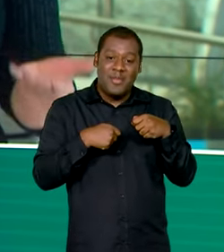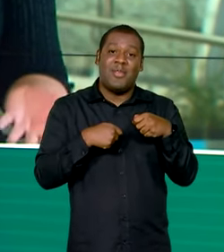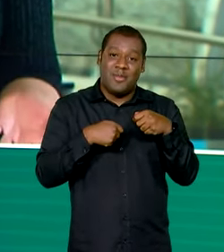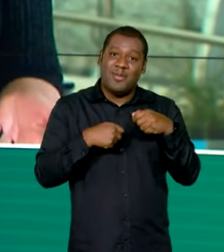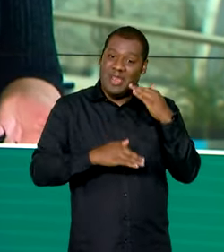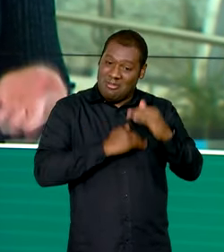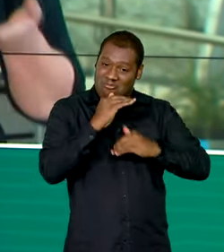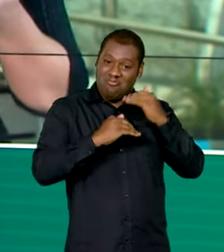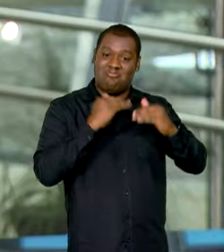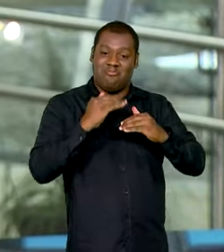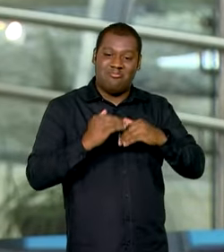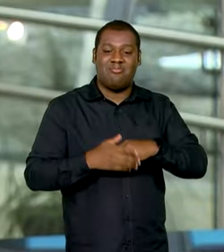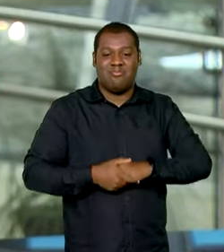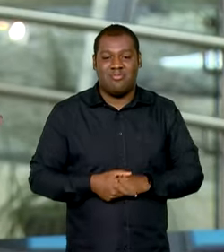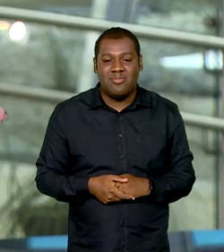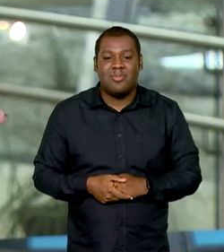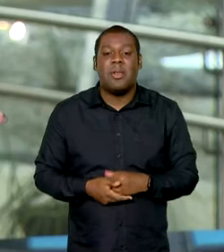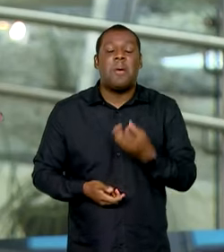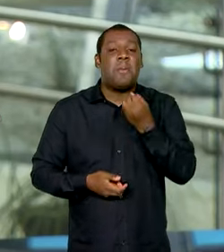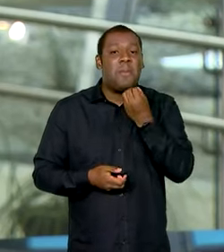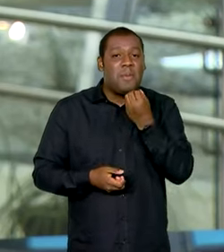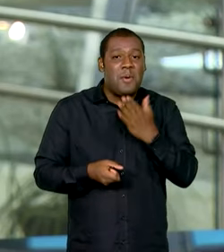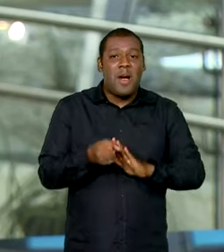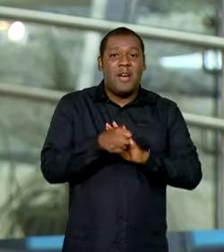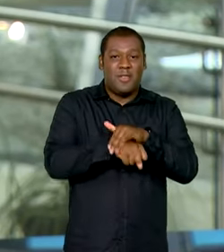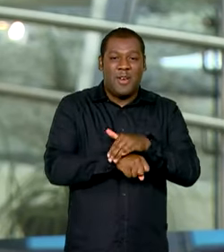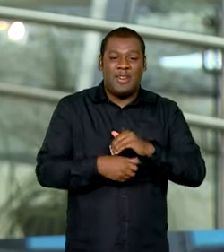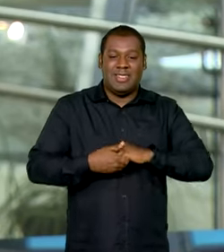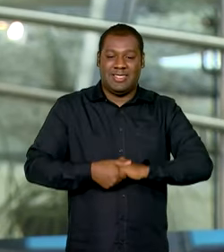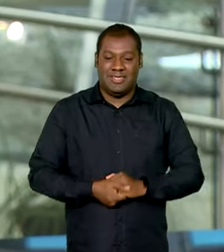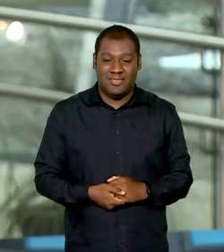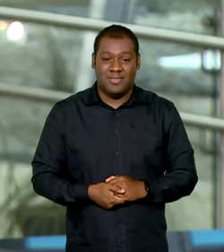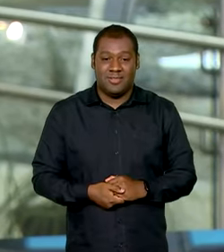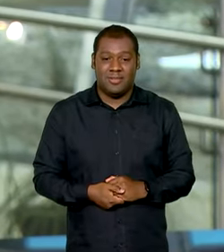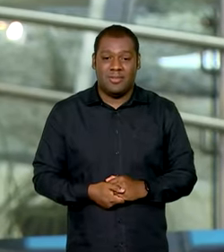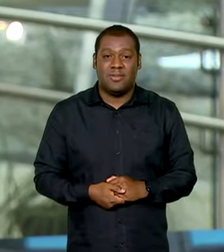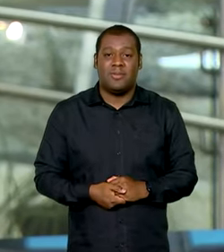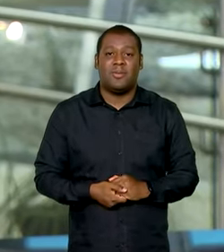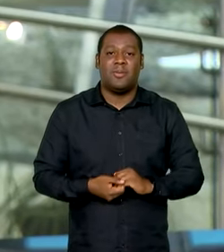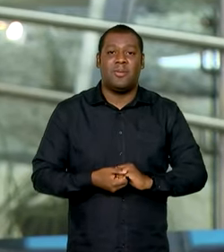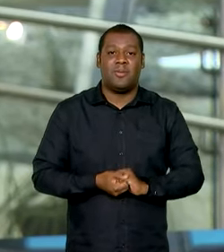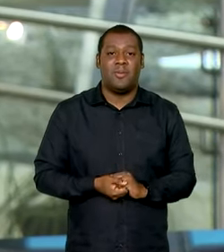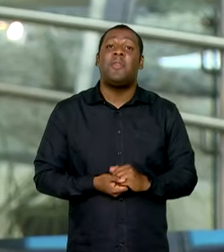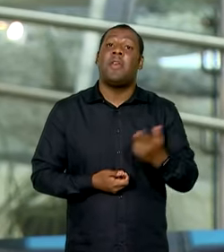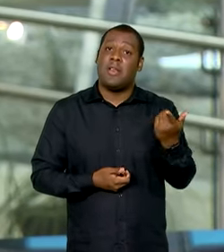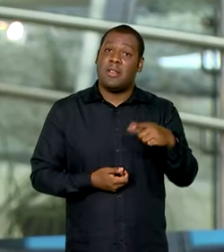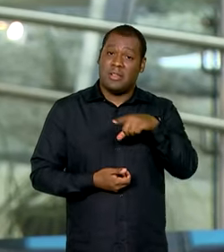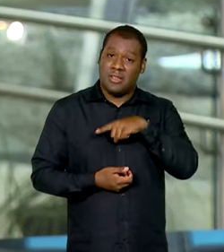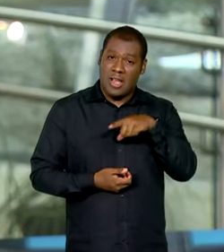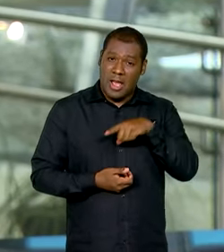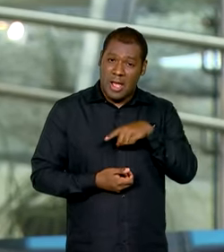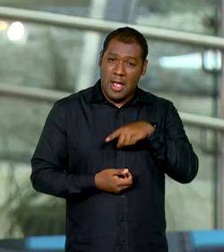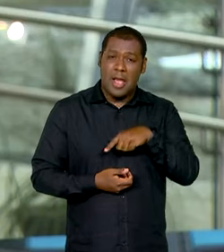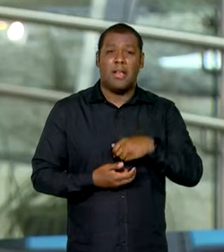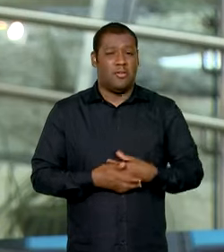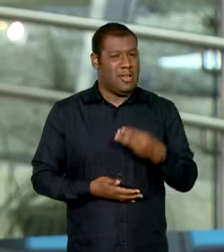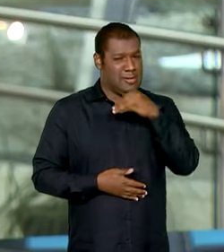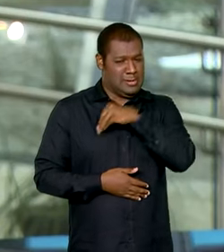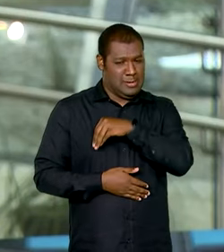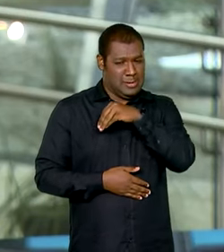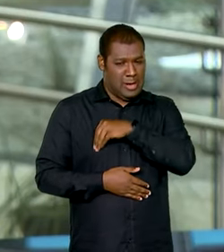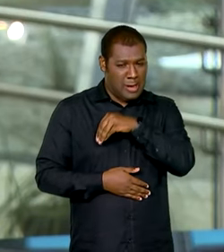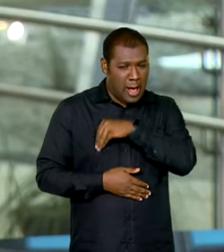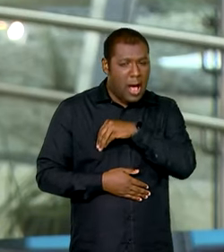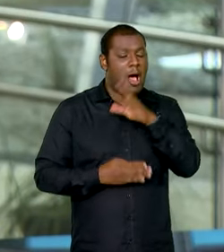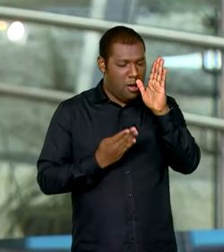Isso mesmo, Roberto. Boa noite a você. Boa noite a você que está com a gente. Olha só, segundo o Dies, há um aumento esperado aí da renda por conta desse